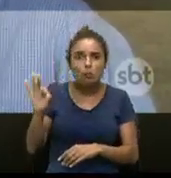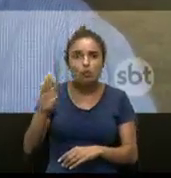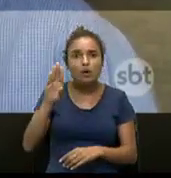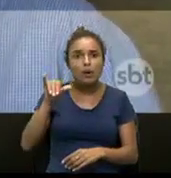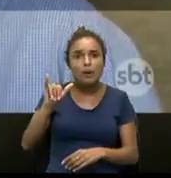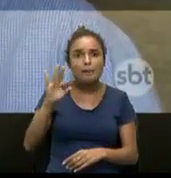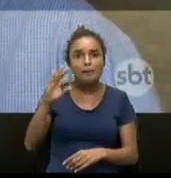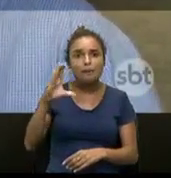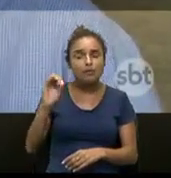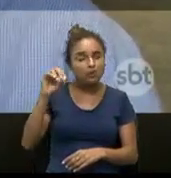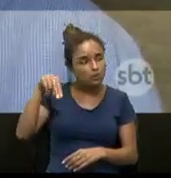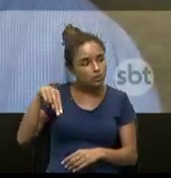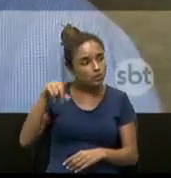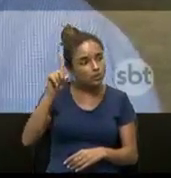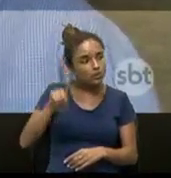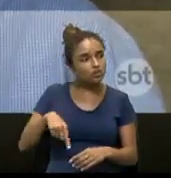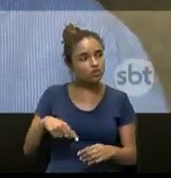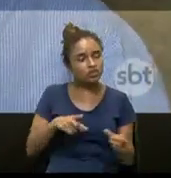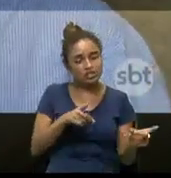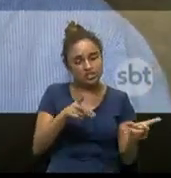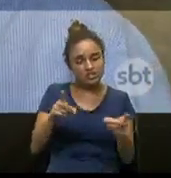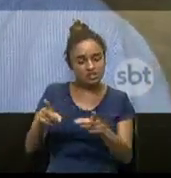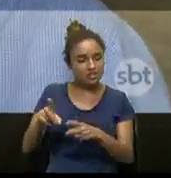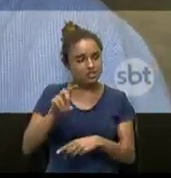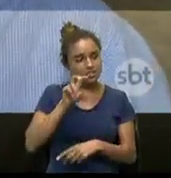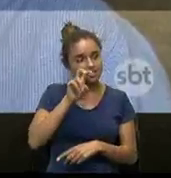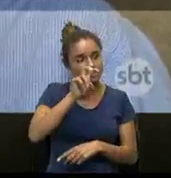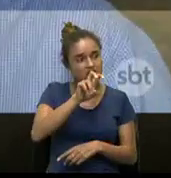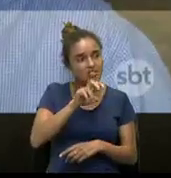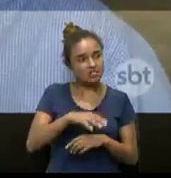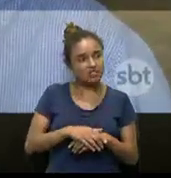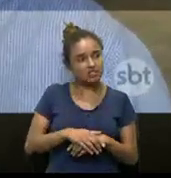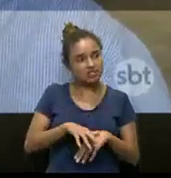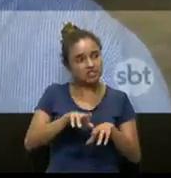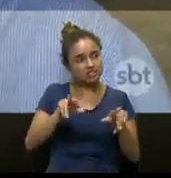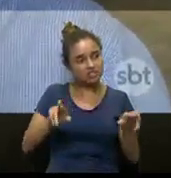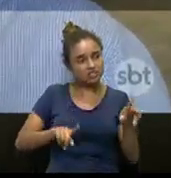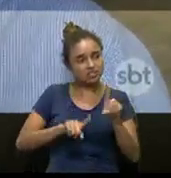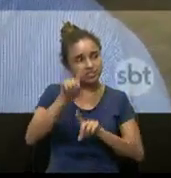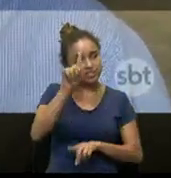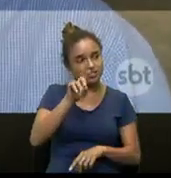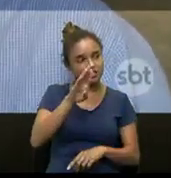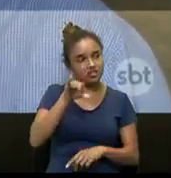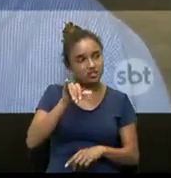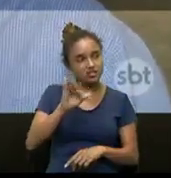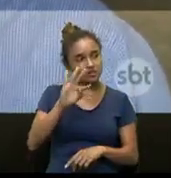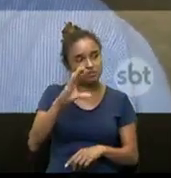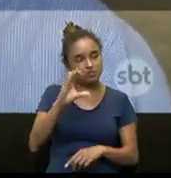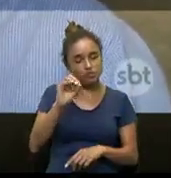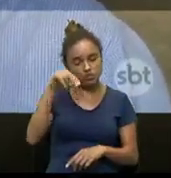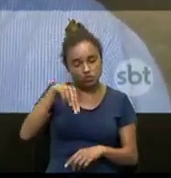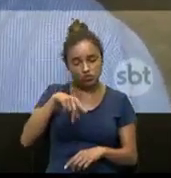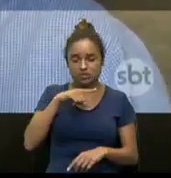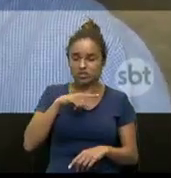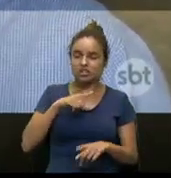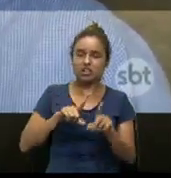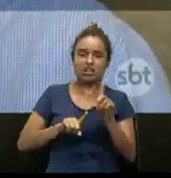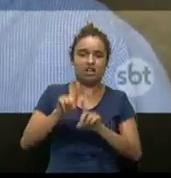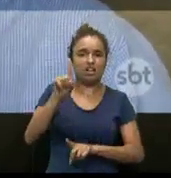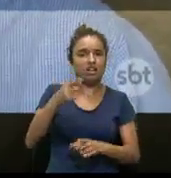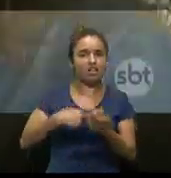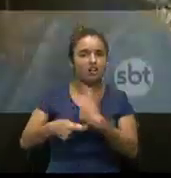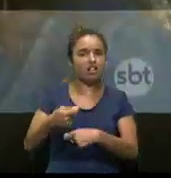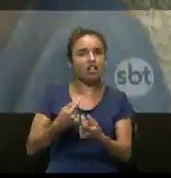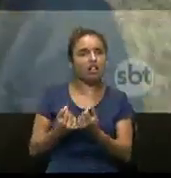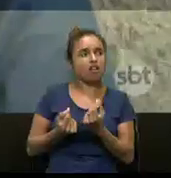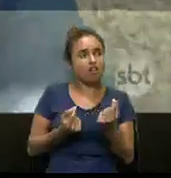volume de venda de um restaurante, nós temos cinco tartuferias. Quer dizer, você imagina esse volume todo em Bitcoin, quanto de economia